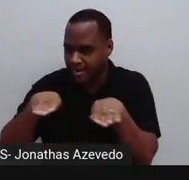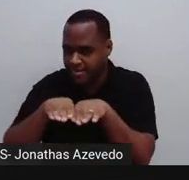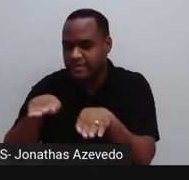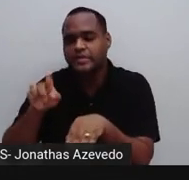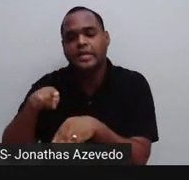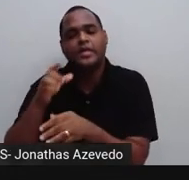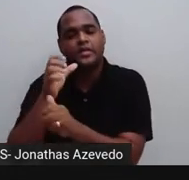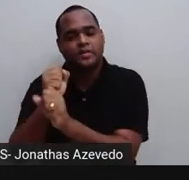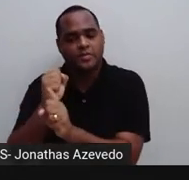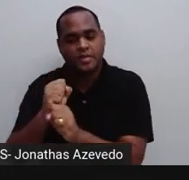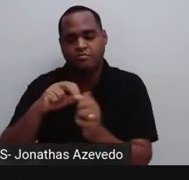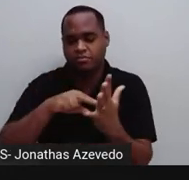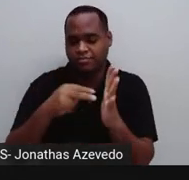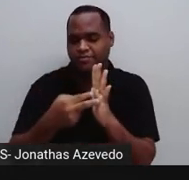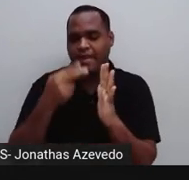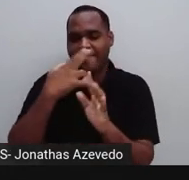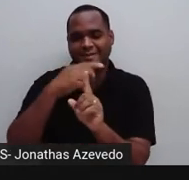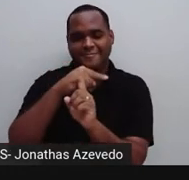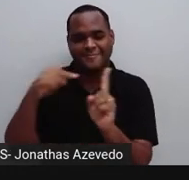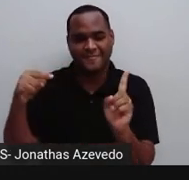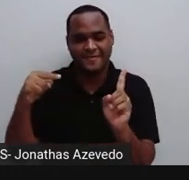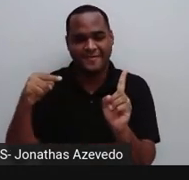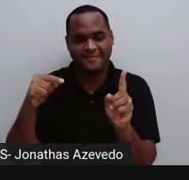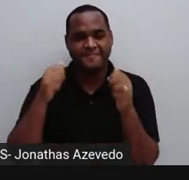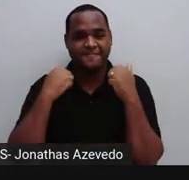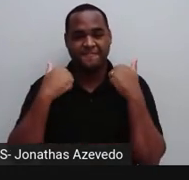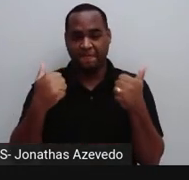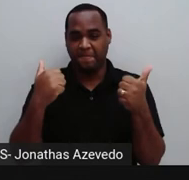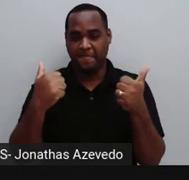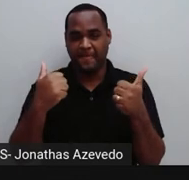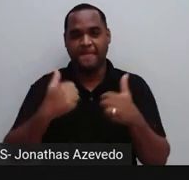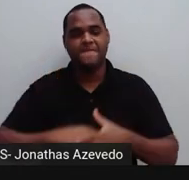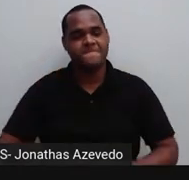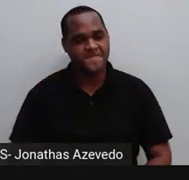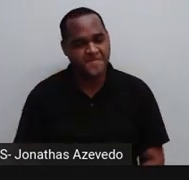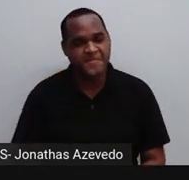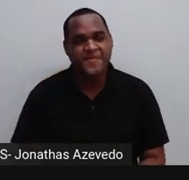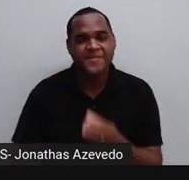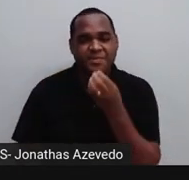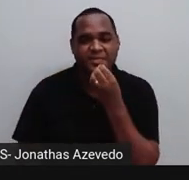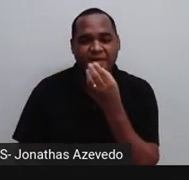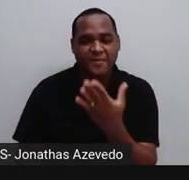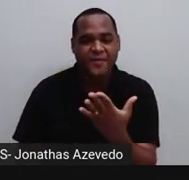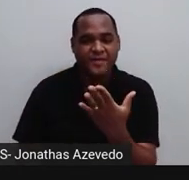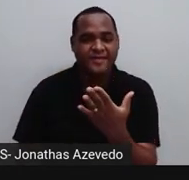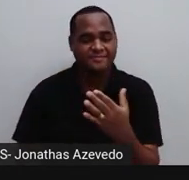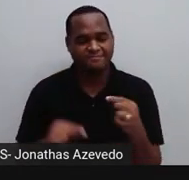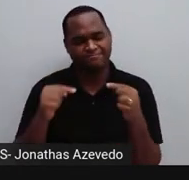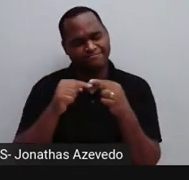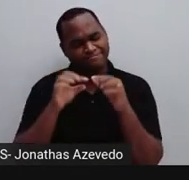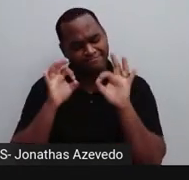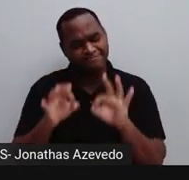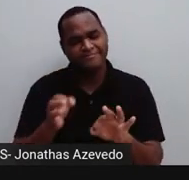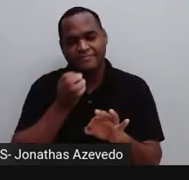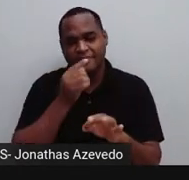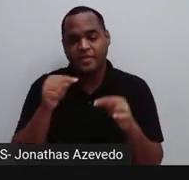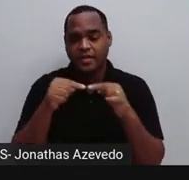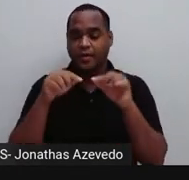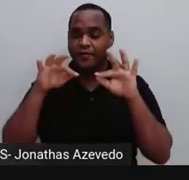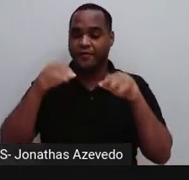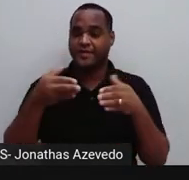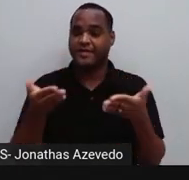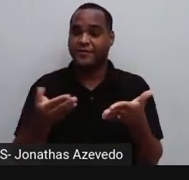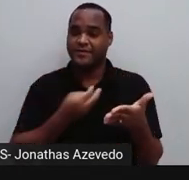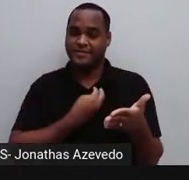significado de metade, tá bom? Bom, então é isso aí. De fato, a gente finaliza